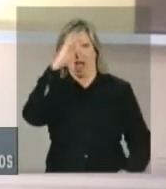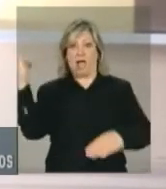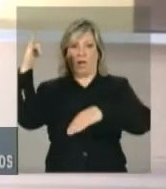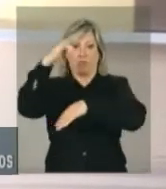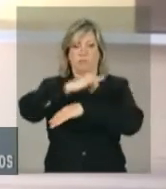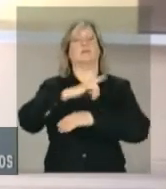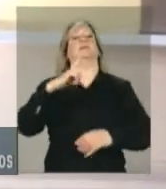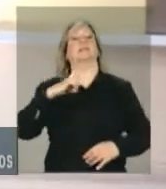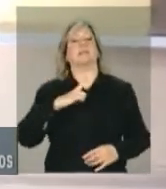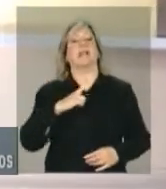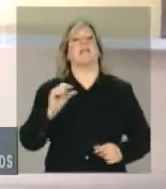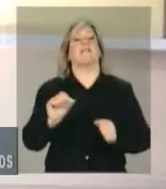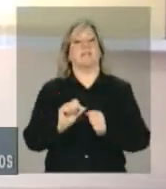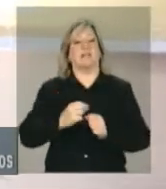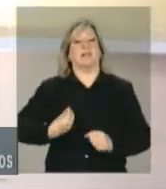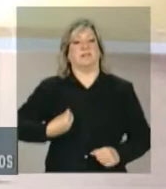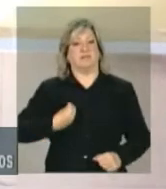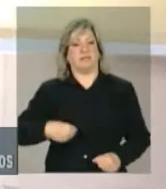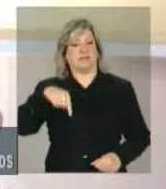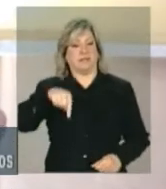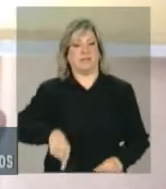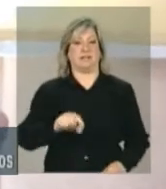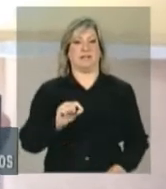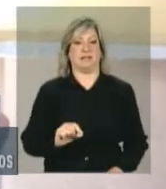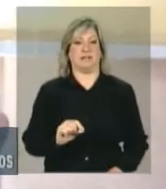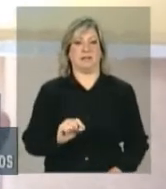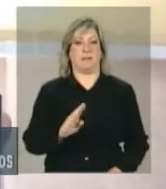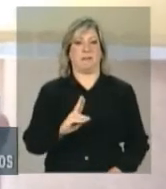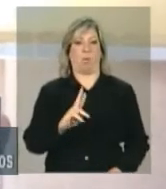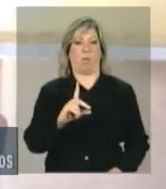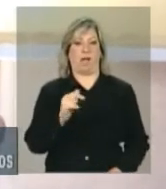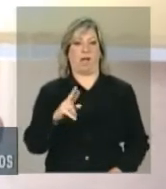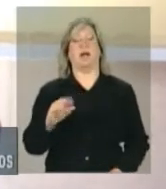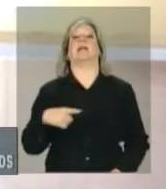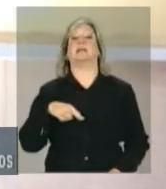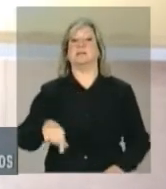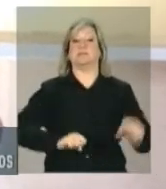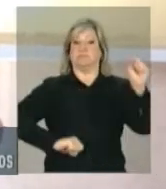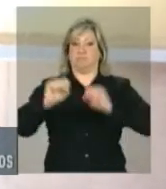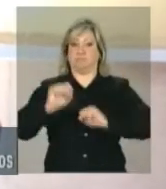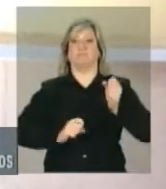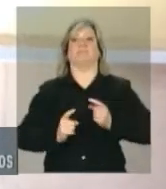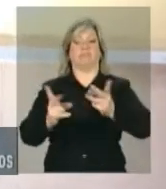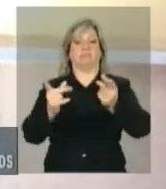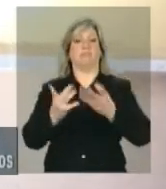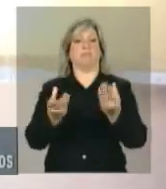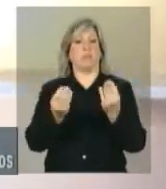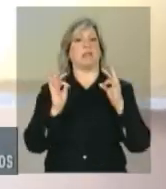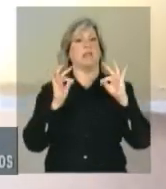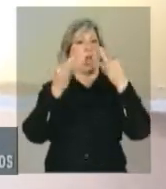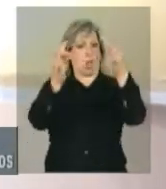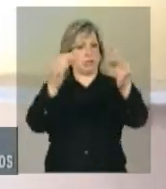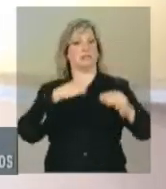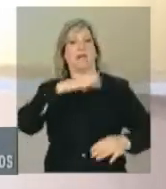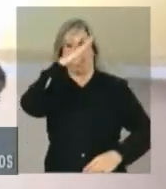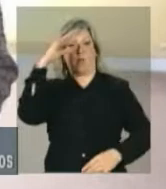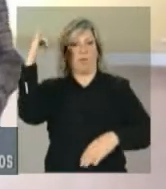é uma das nossas maiores exportadoras e um dos símbolos do desenvolvimento tecnológico brasileiro.